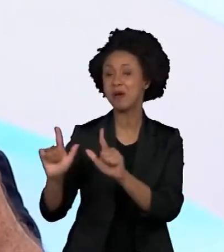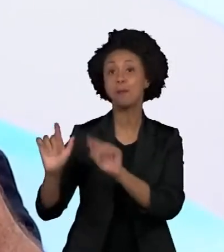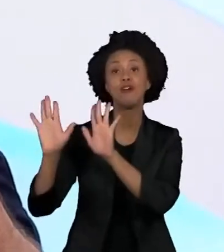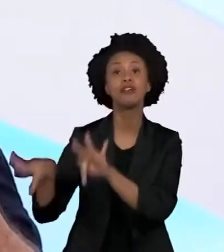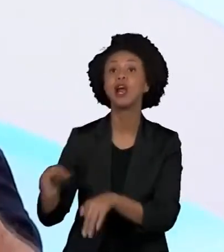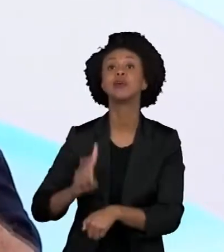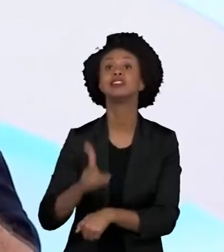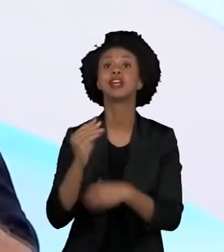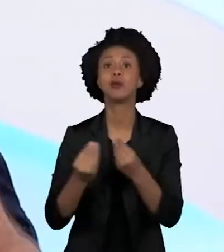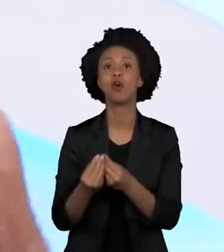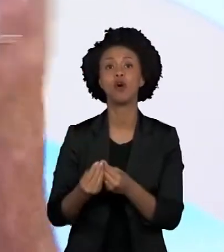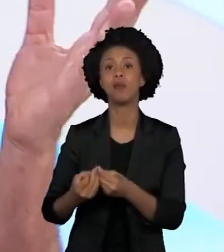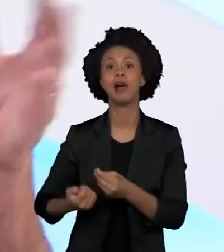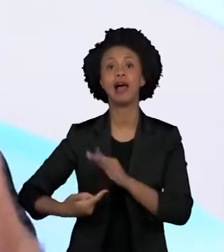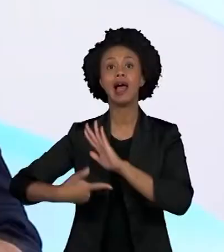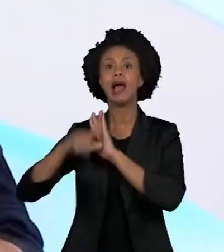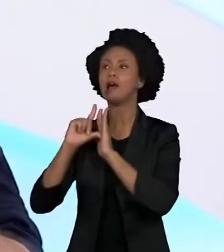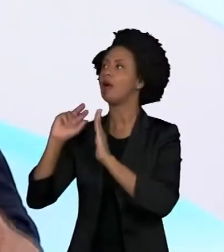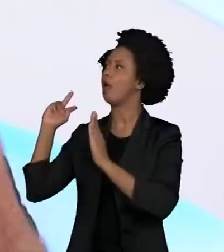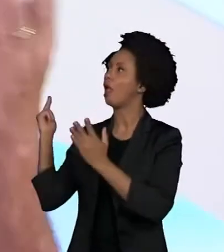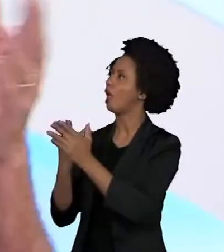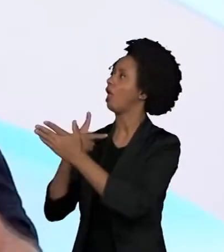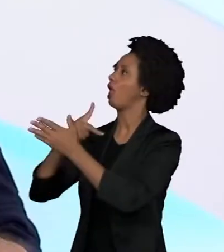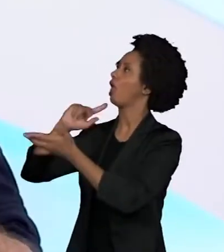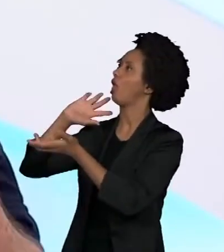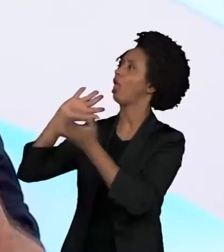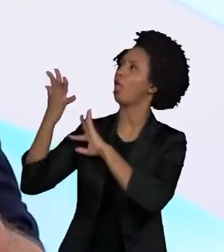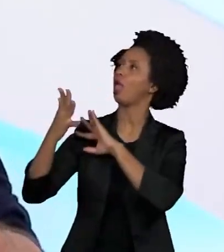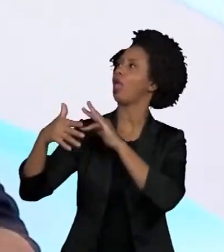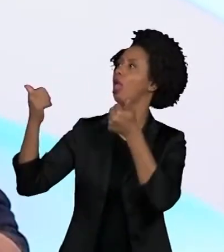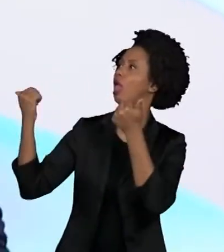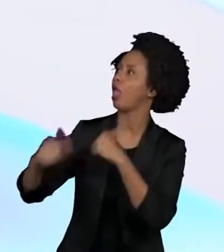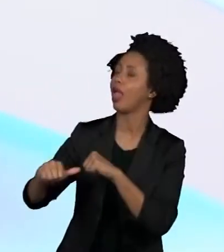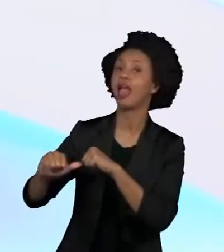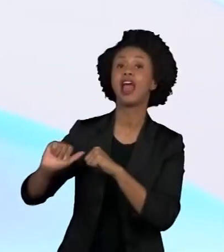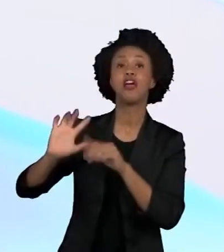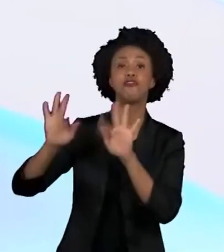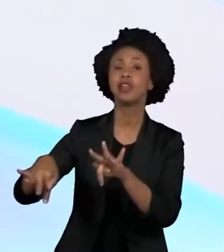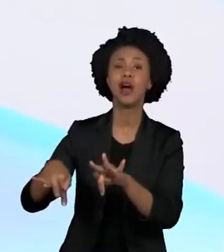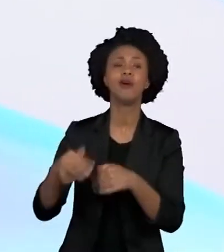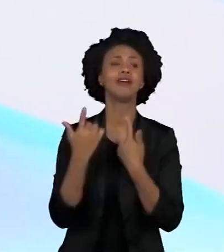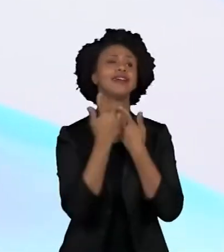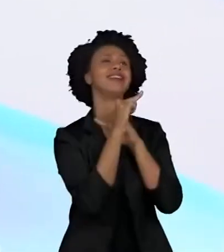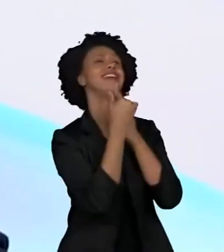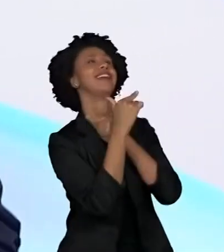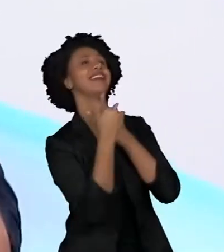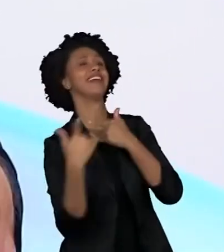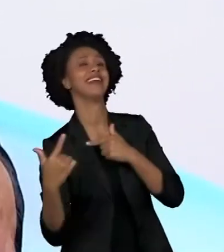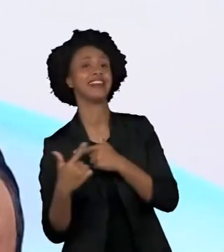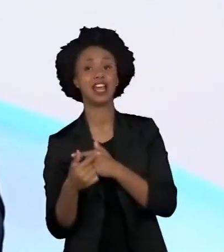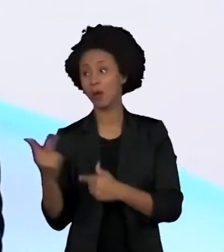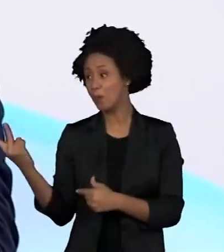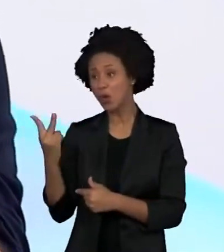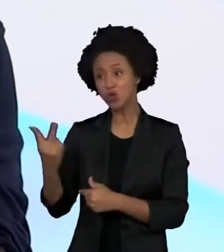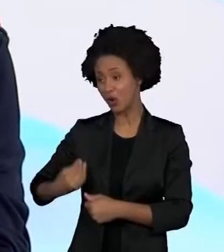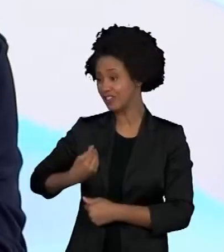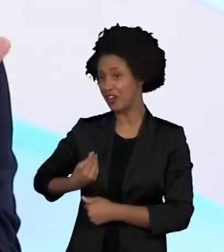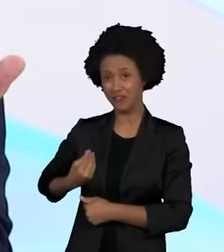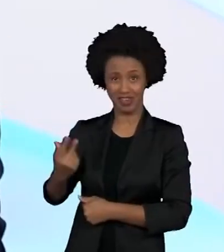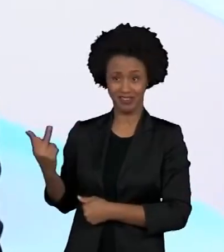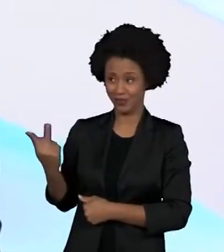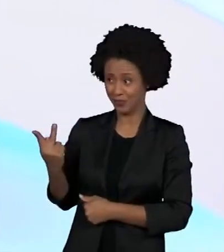das suas próprias aventuras, as coisas que não deram certo, porque nada dava certo para eles. Porque quando ele resolvia